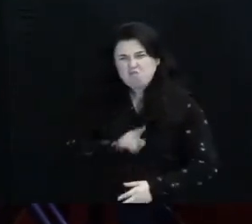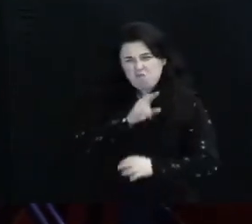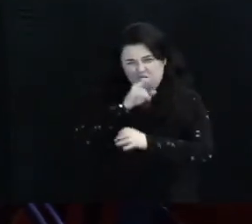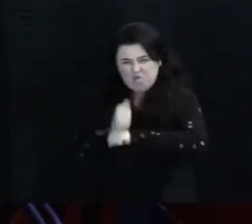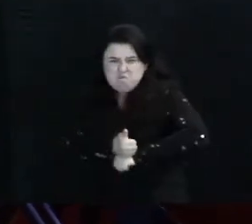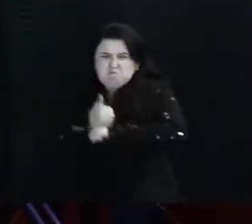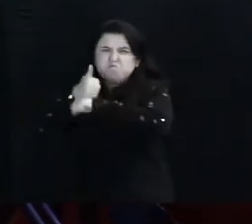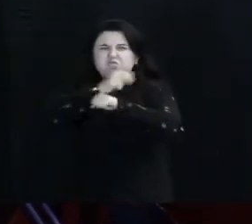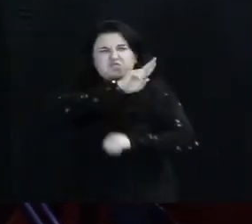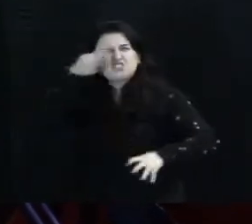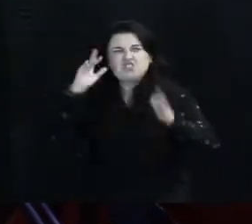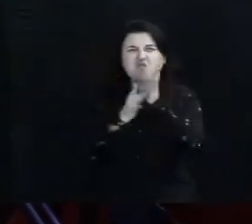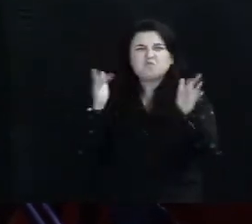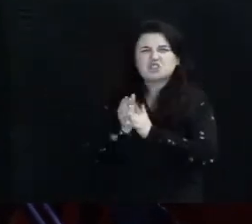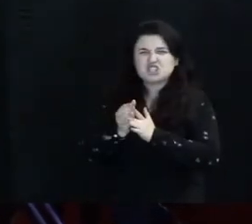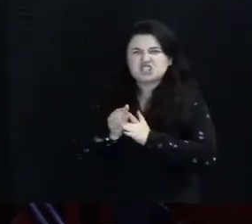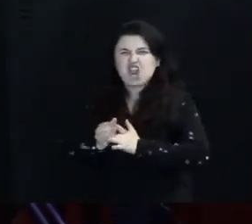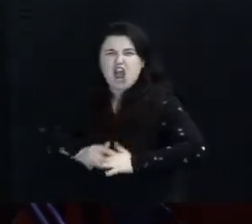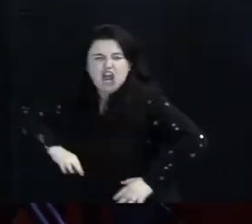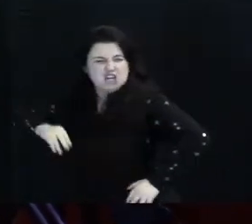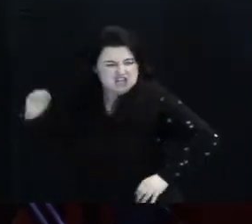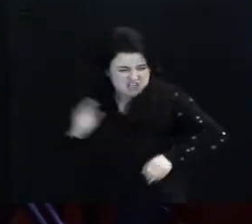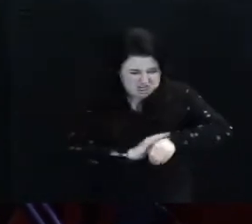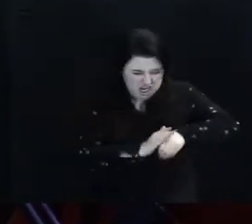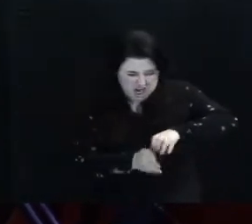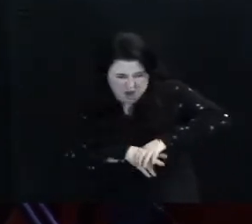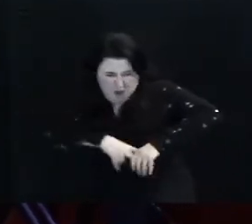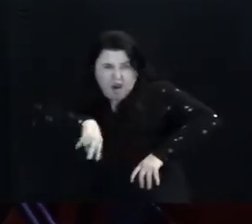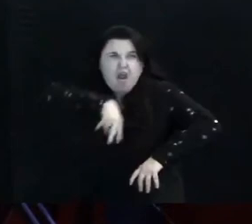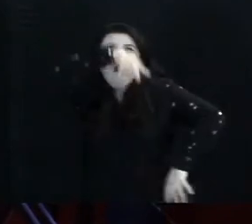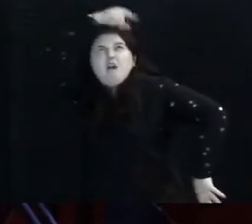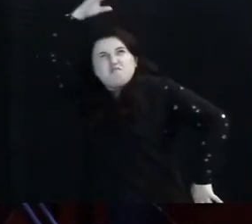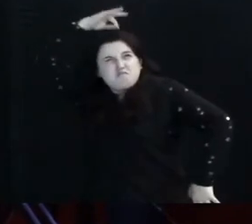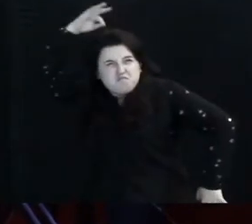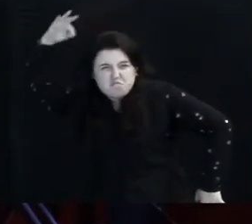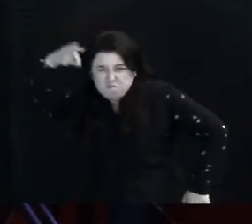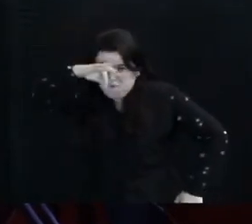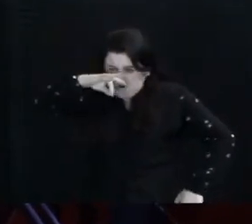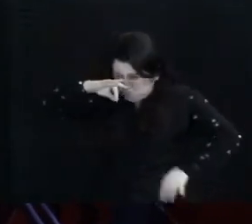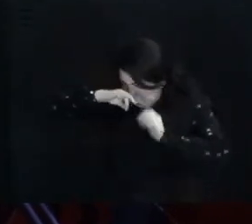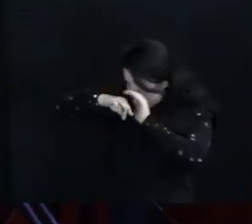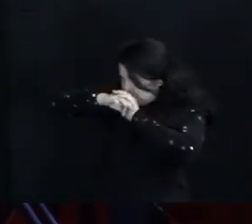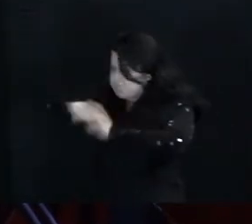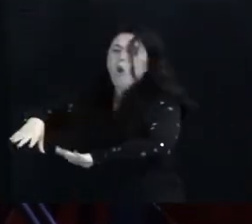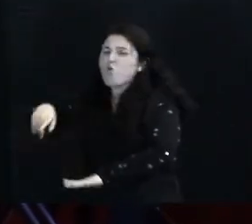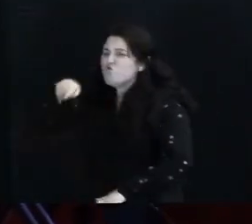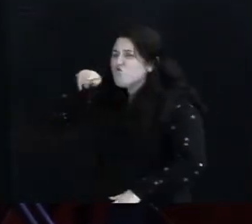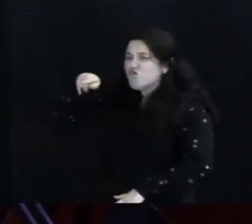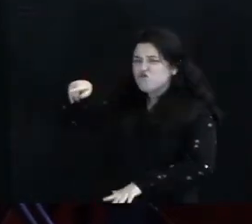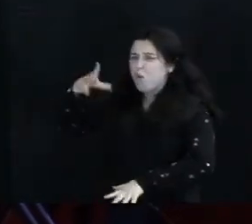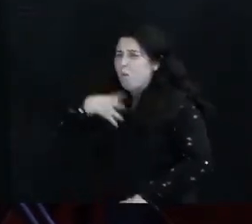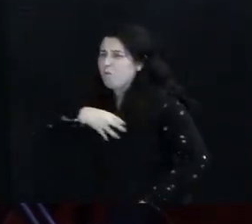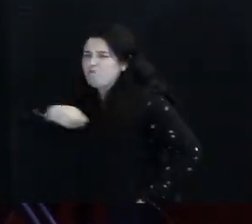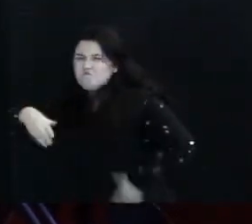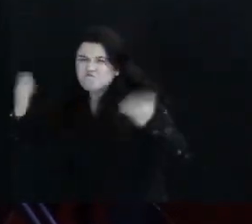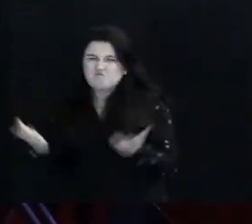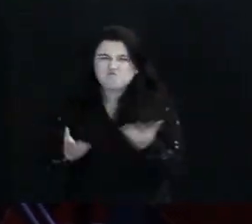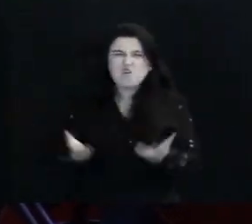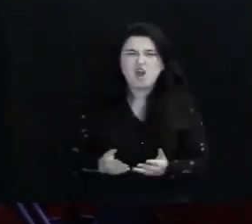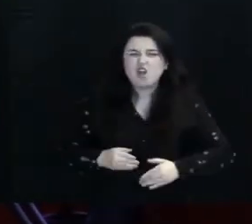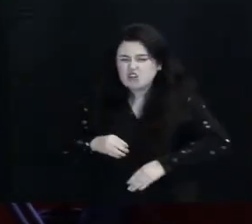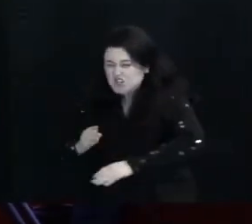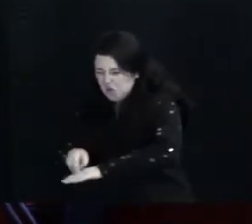Jesus Espírito de ressurreição e vida Se aposse do teu filho agora E levante-o, Senhor